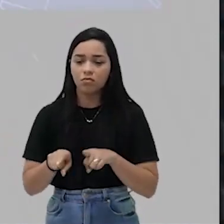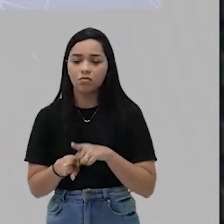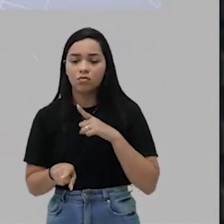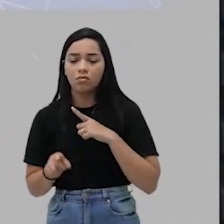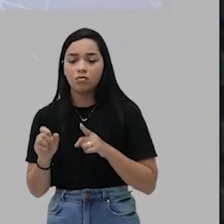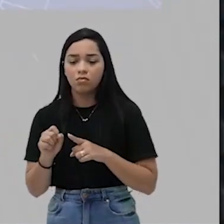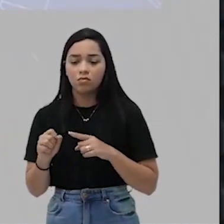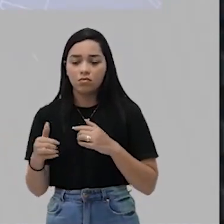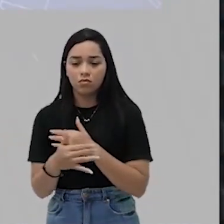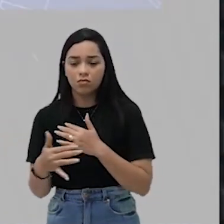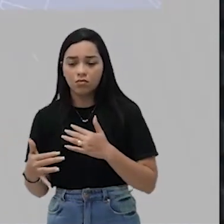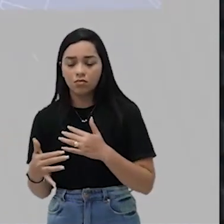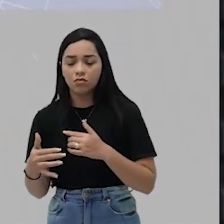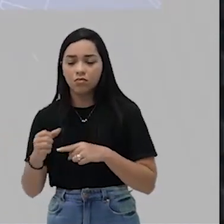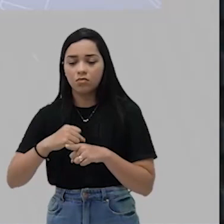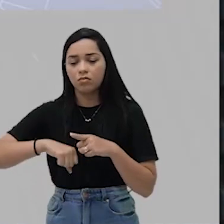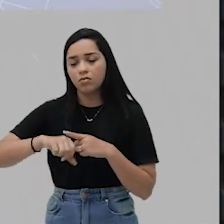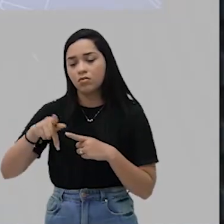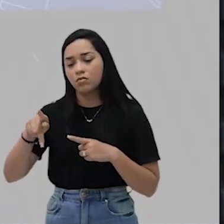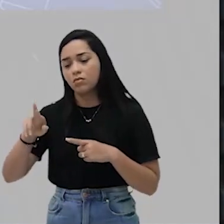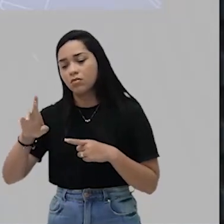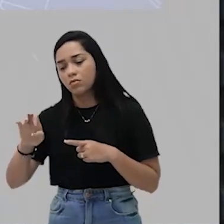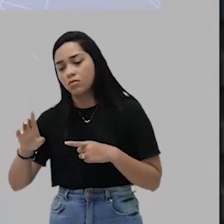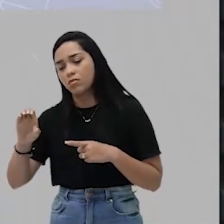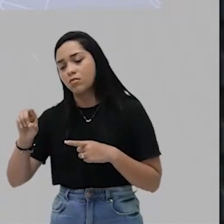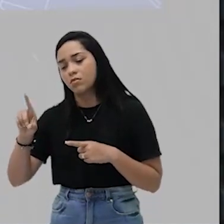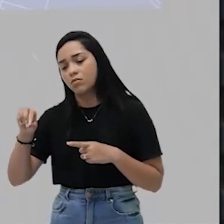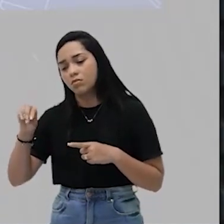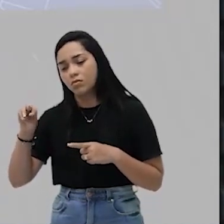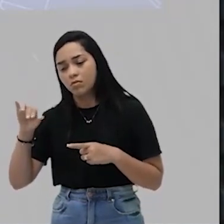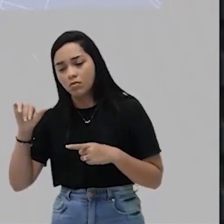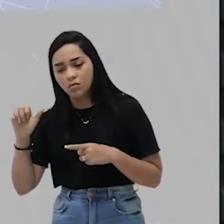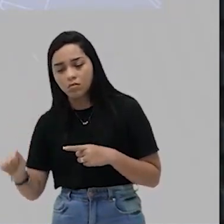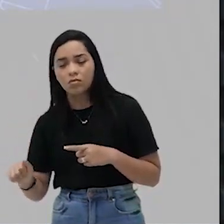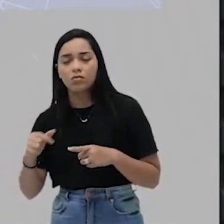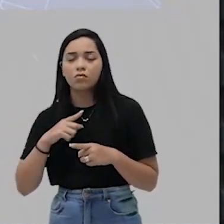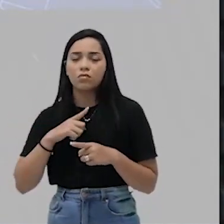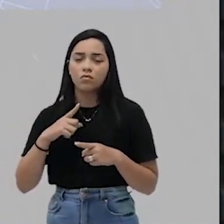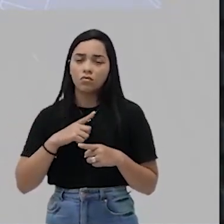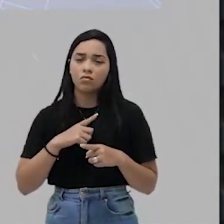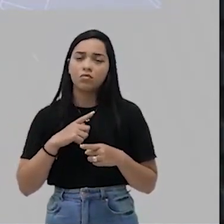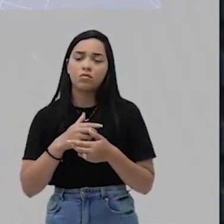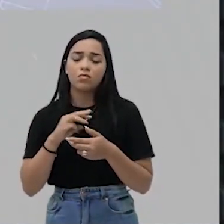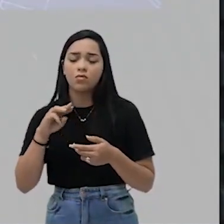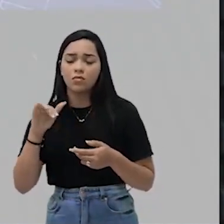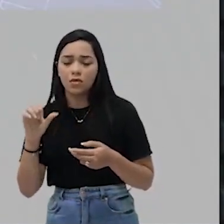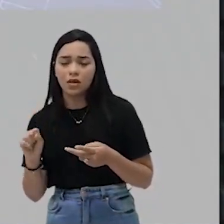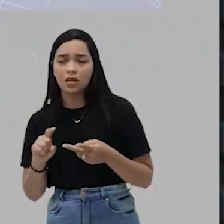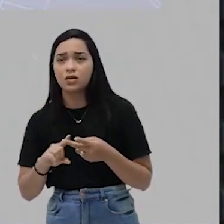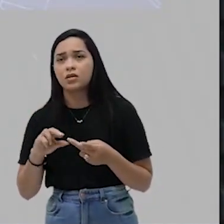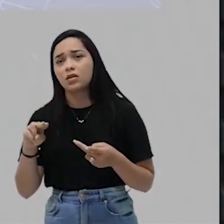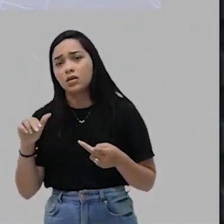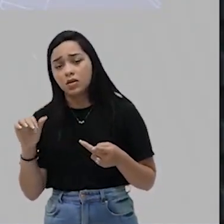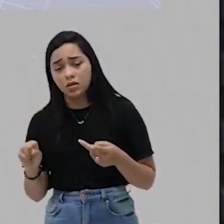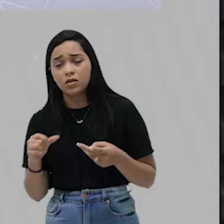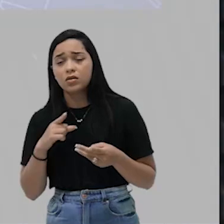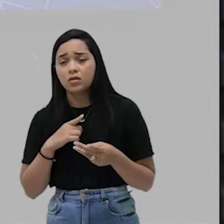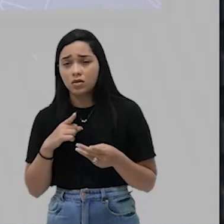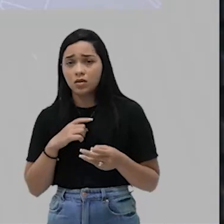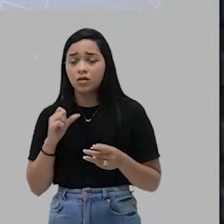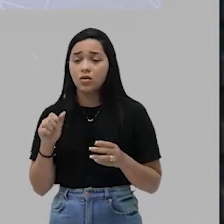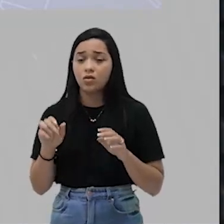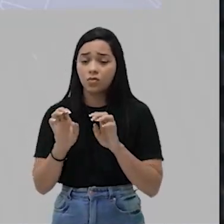sociedades da América pré-colombiana civilizada, dos aztecas, dos maias e dos incas, nós teremos uma